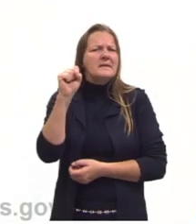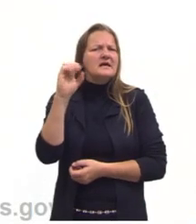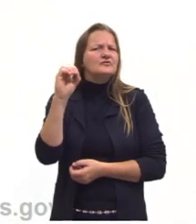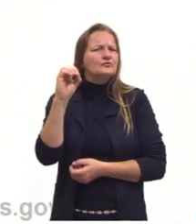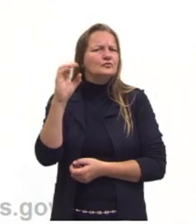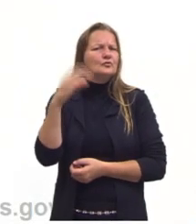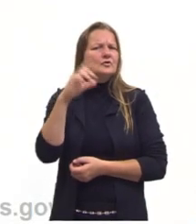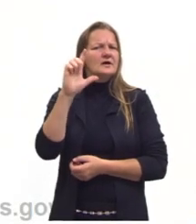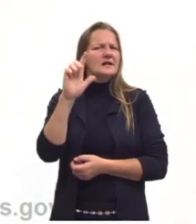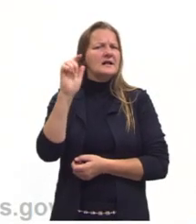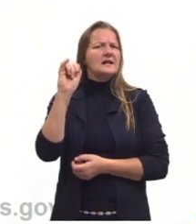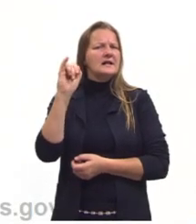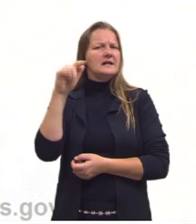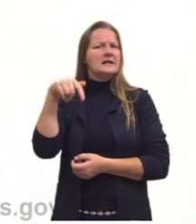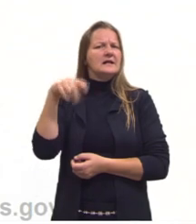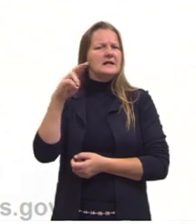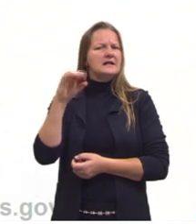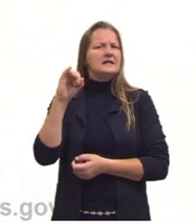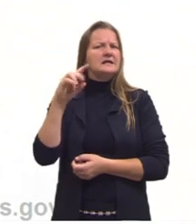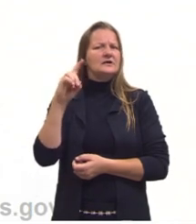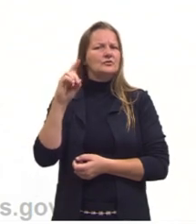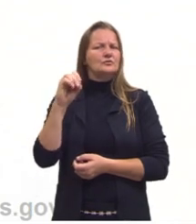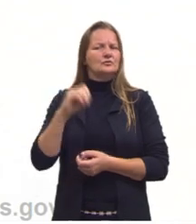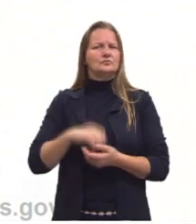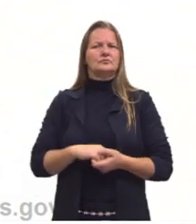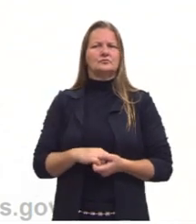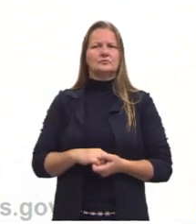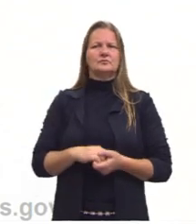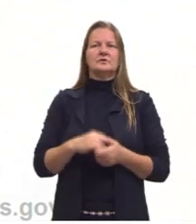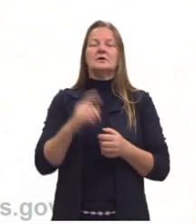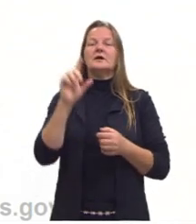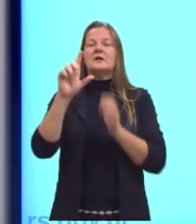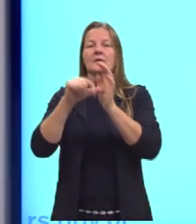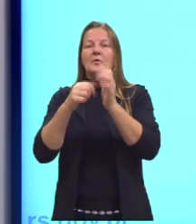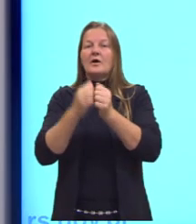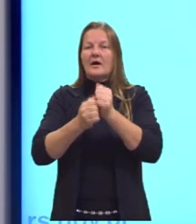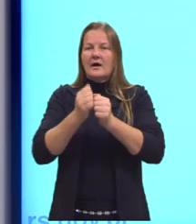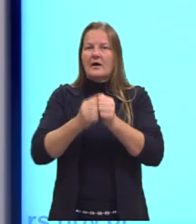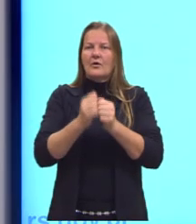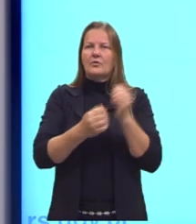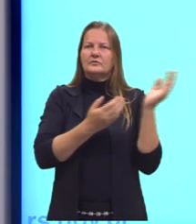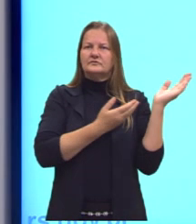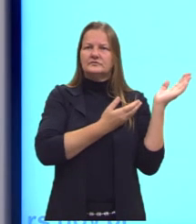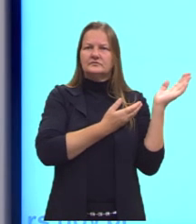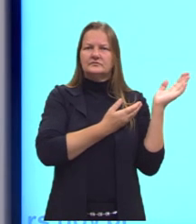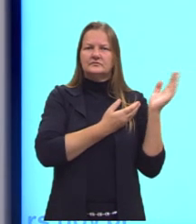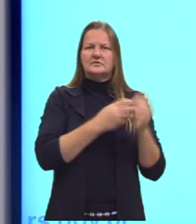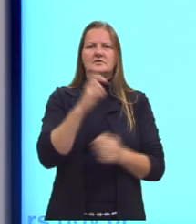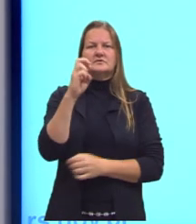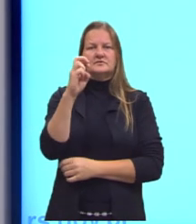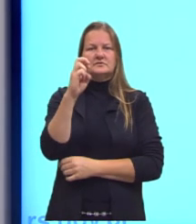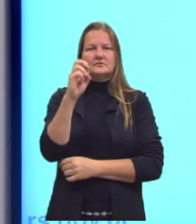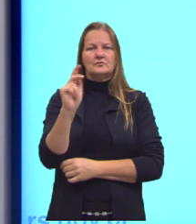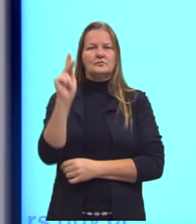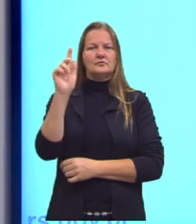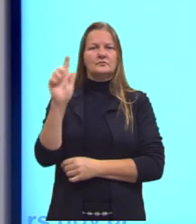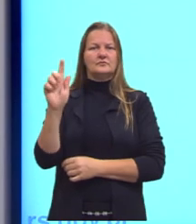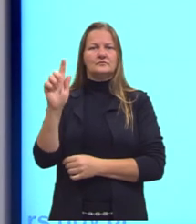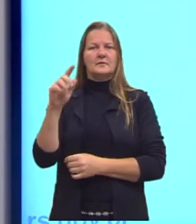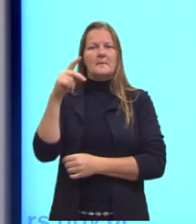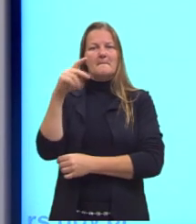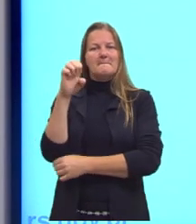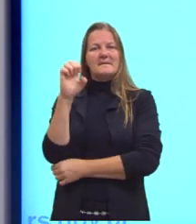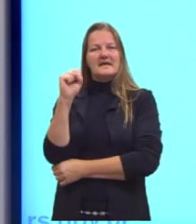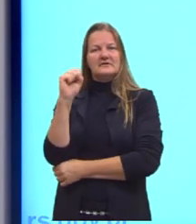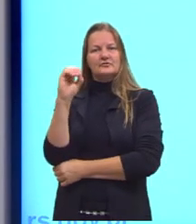certo? Depois a gente tem também um pacote de arroz. No mesmo sentido, gente tem, então, cinco quilogramas e está falando peso